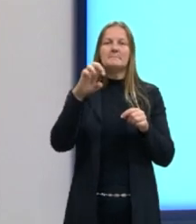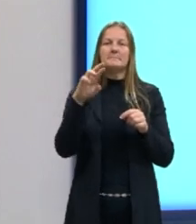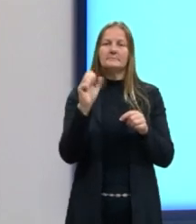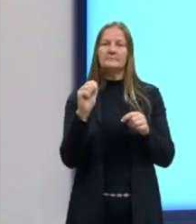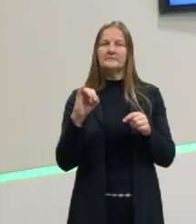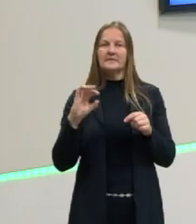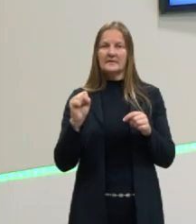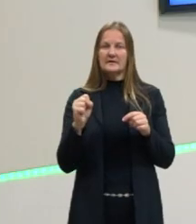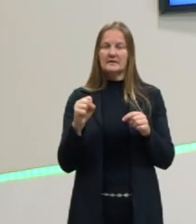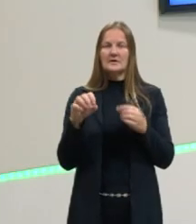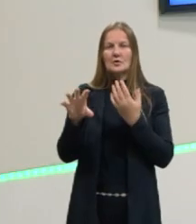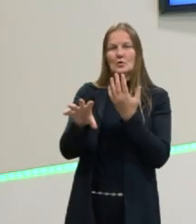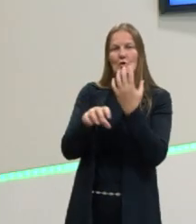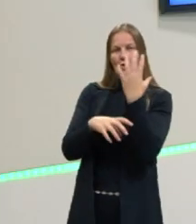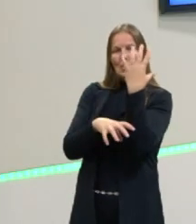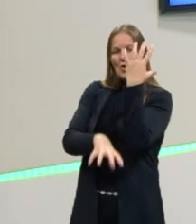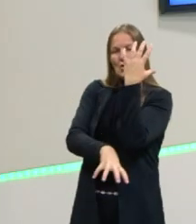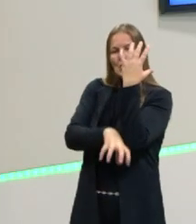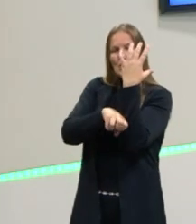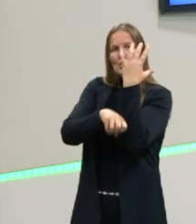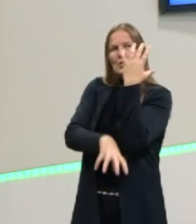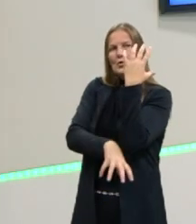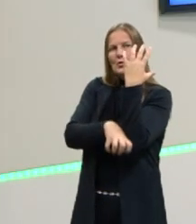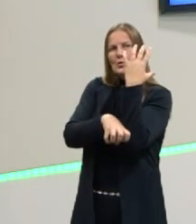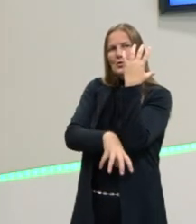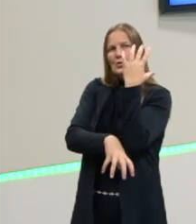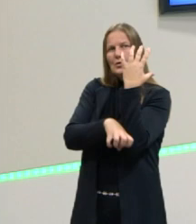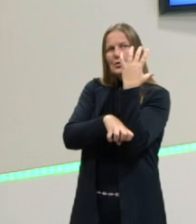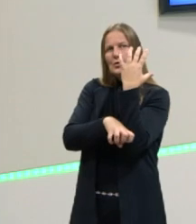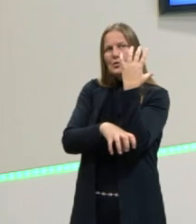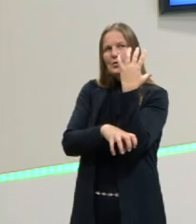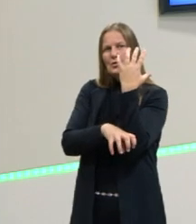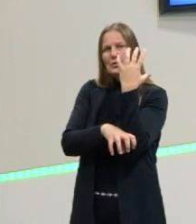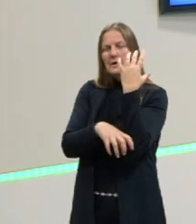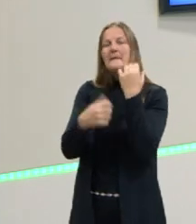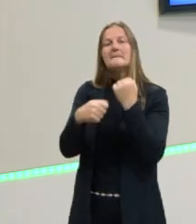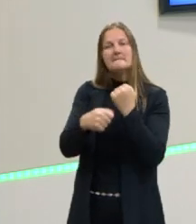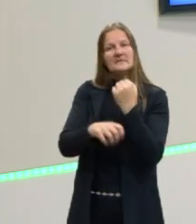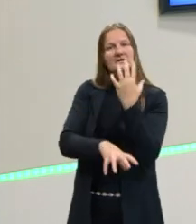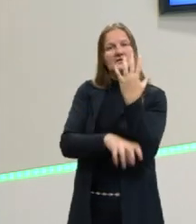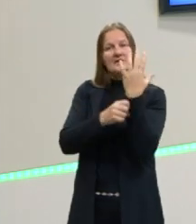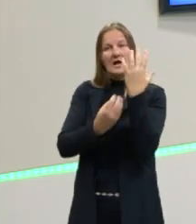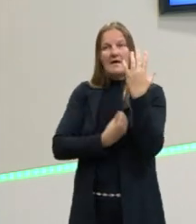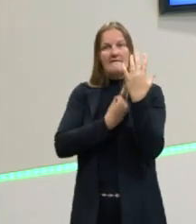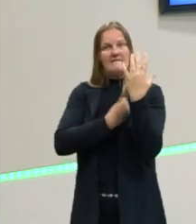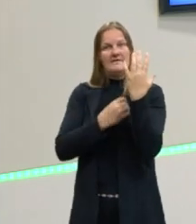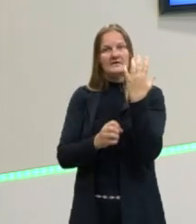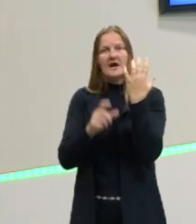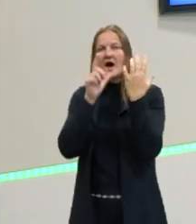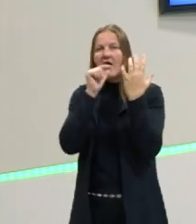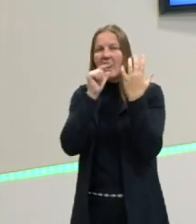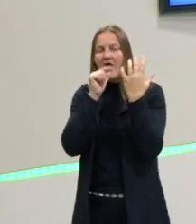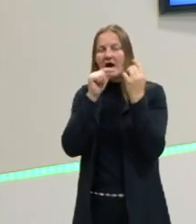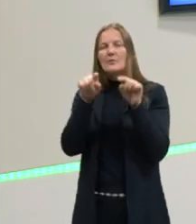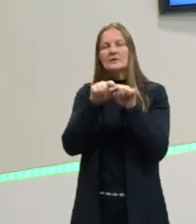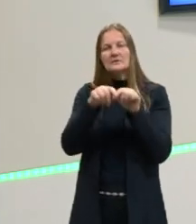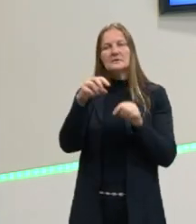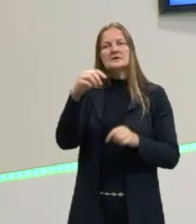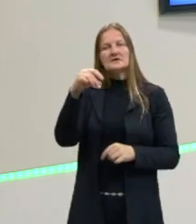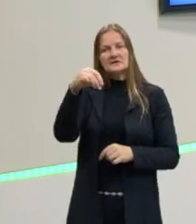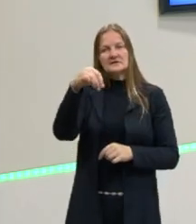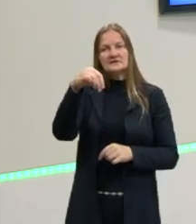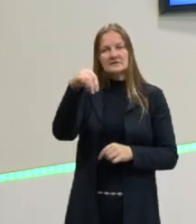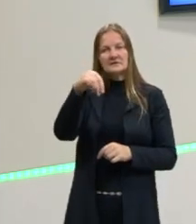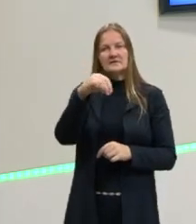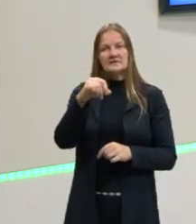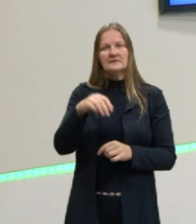geralmente ela retira do solo, da terra. Então, a planta também precisa para sobreviver de água e, lembrando,